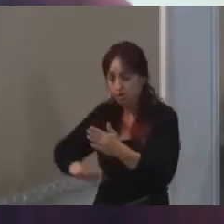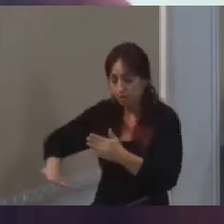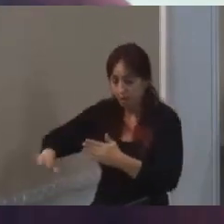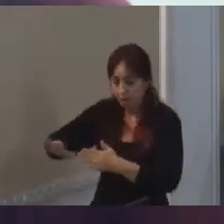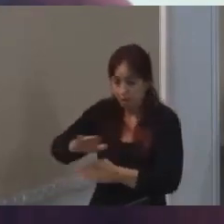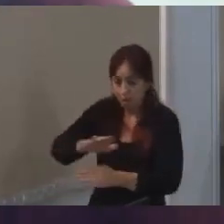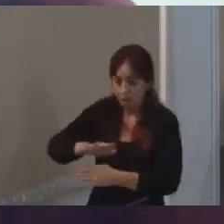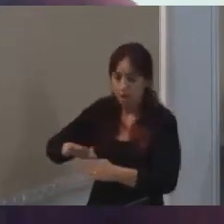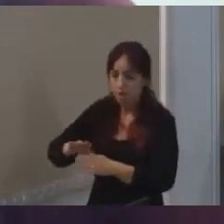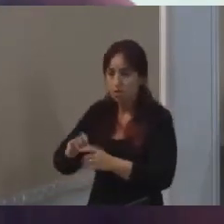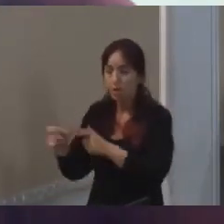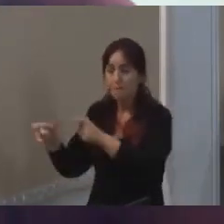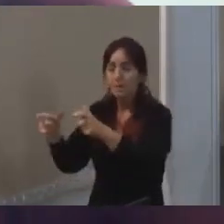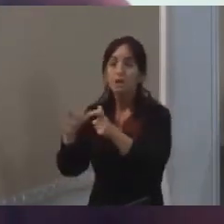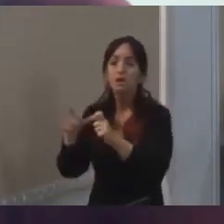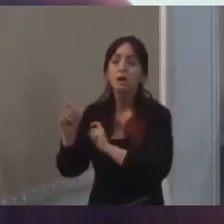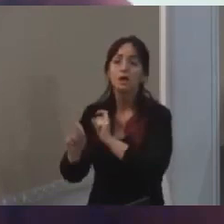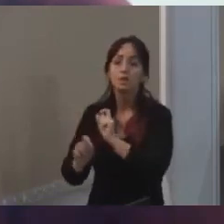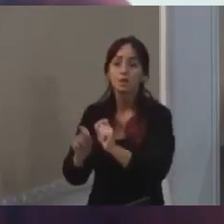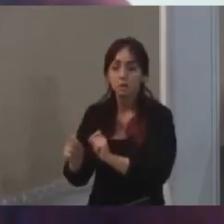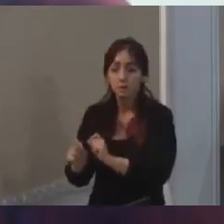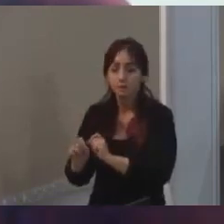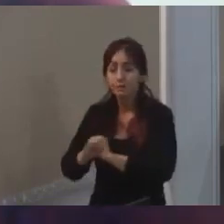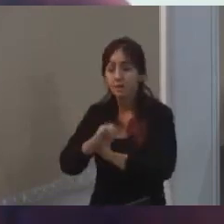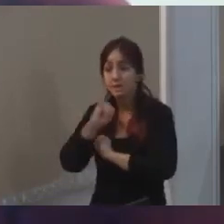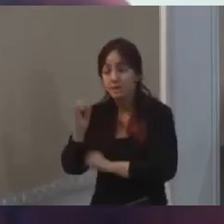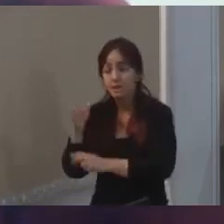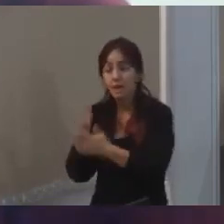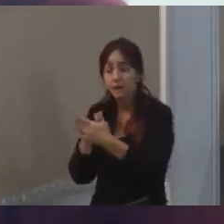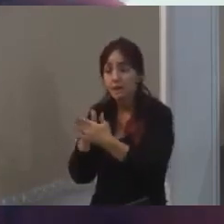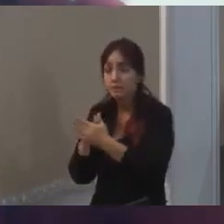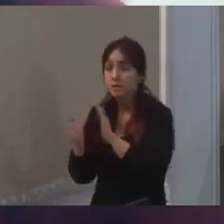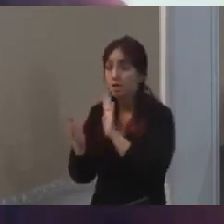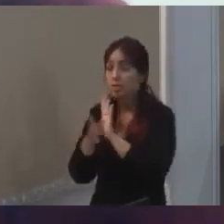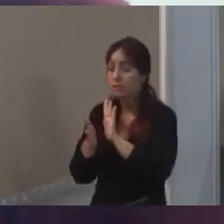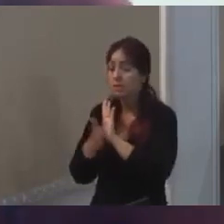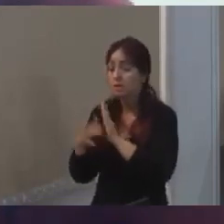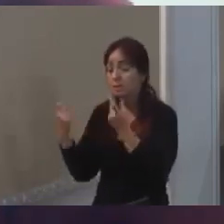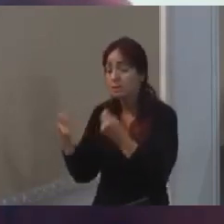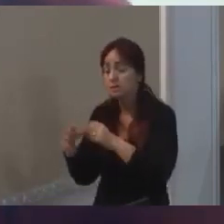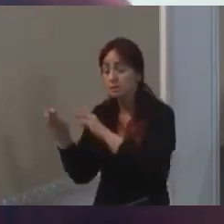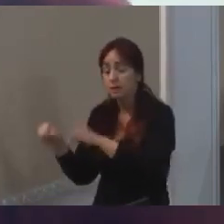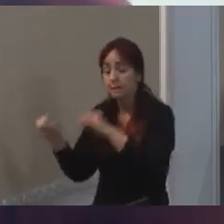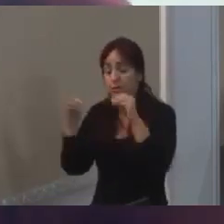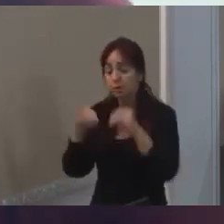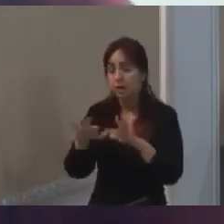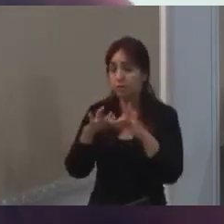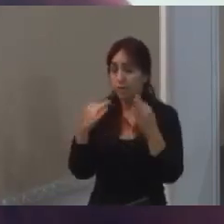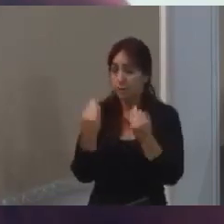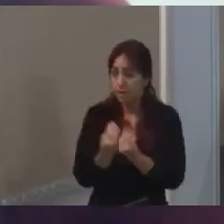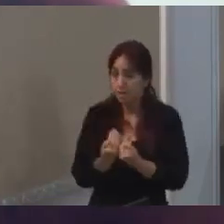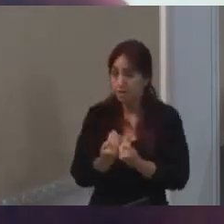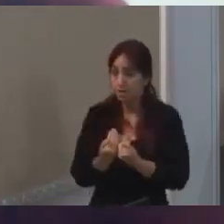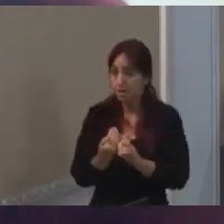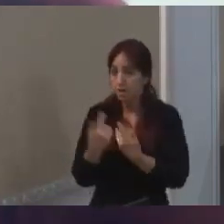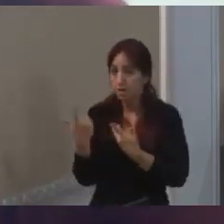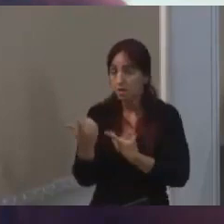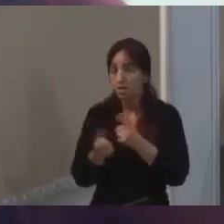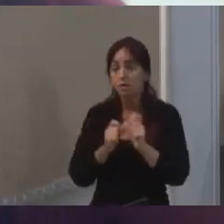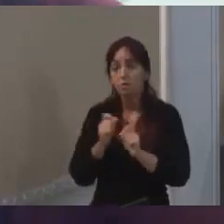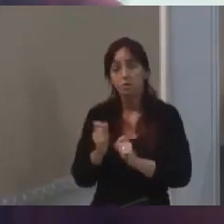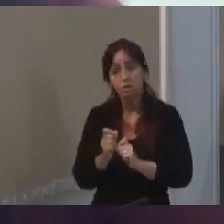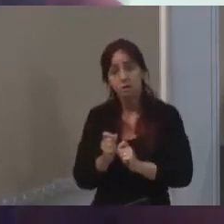urbanística ou ambiental, se a intervenção demanda remoção de famílias, a gente atua com